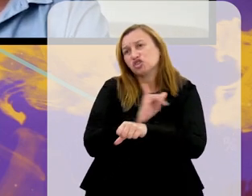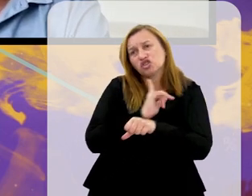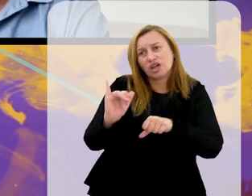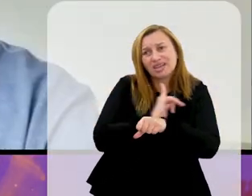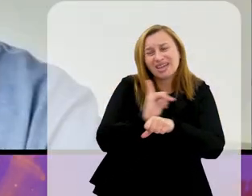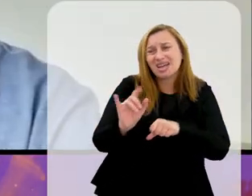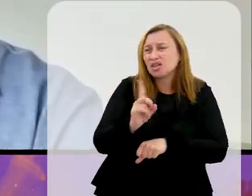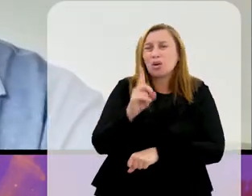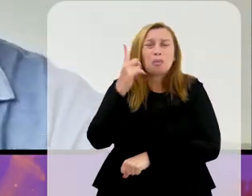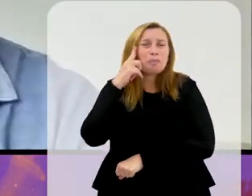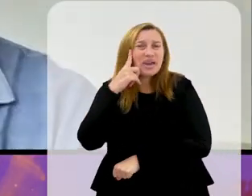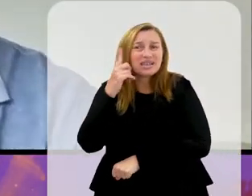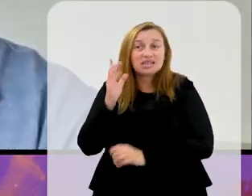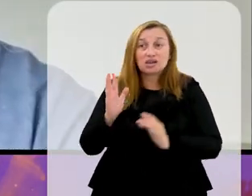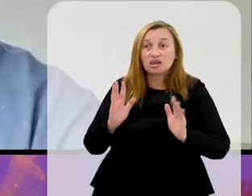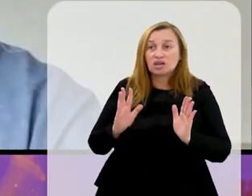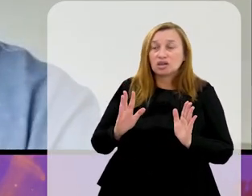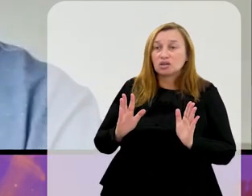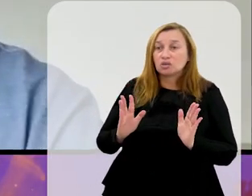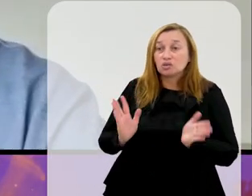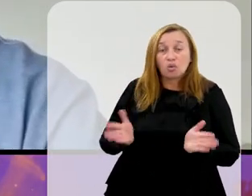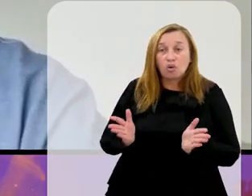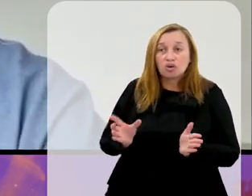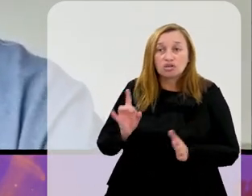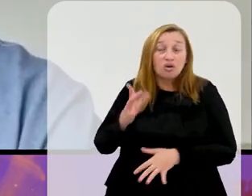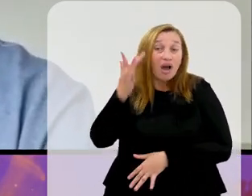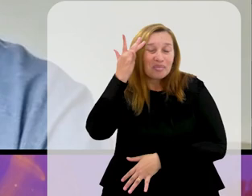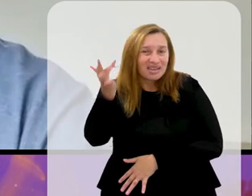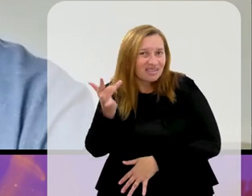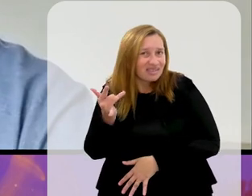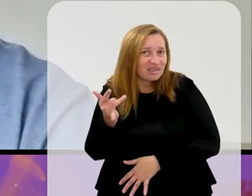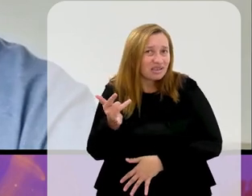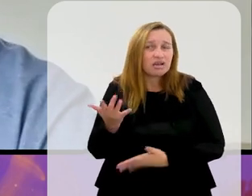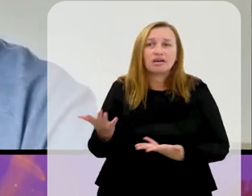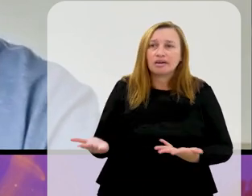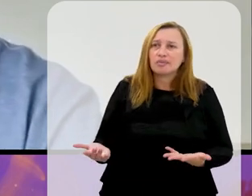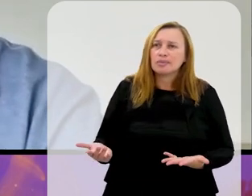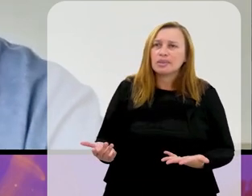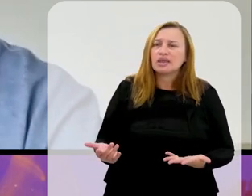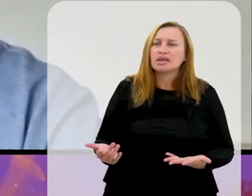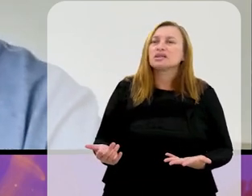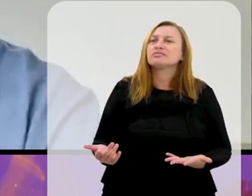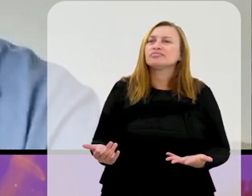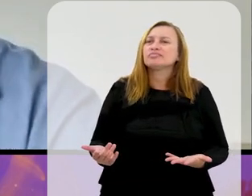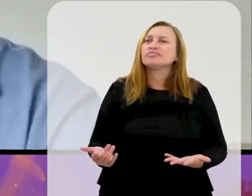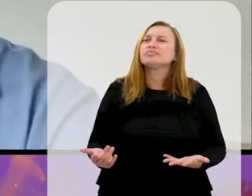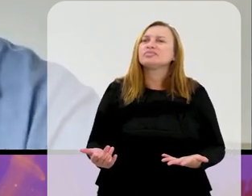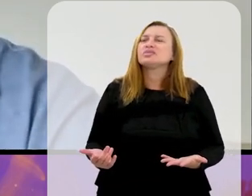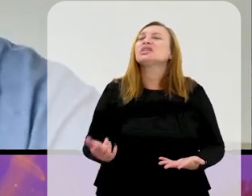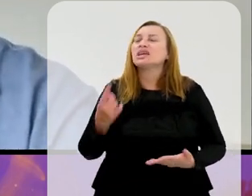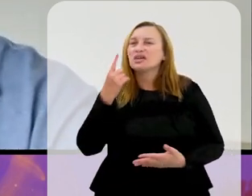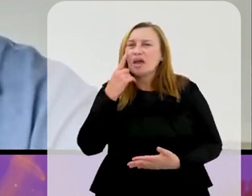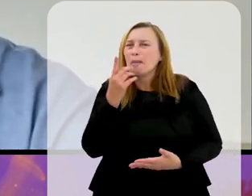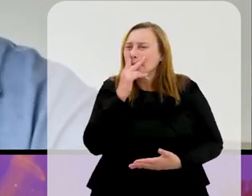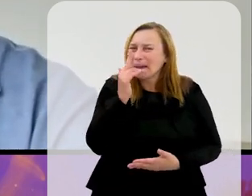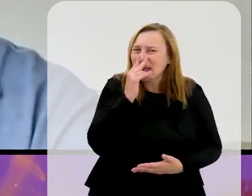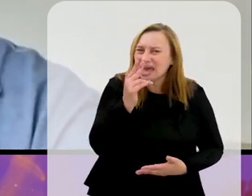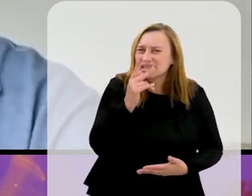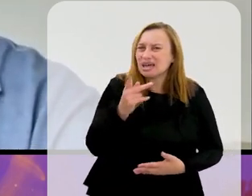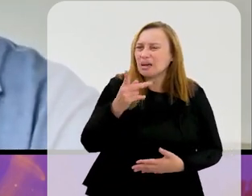adiante. A gente pensa no amanhã. É verdade. Se tivesse apenas aquele morador